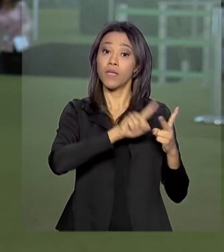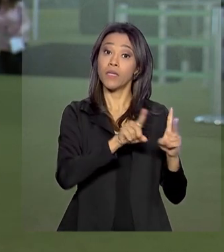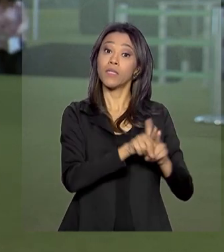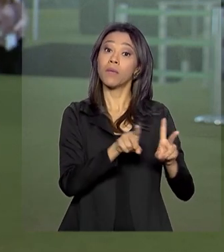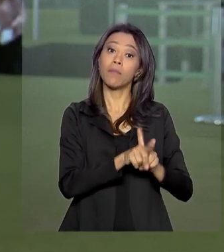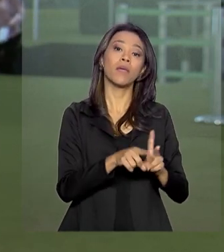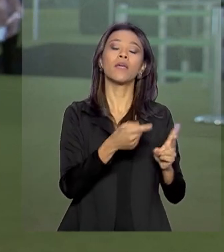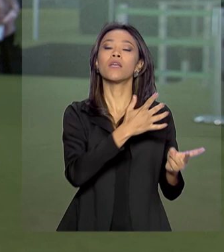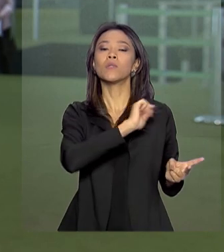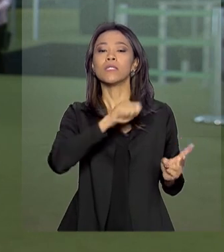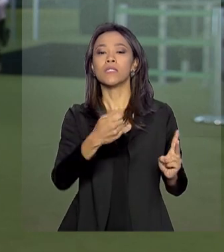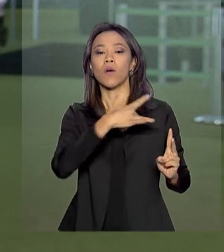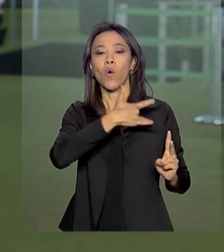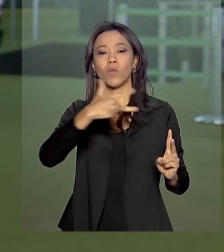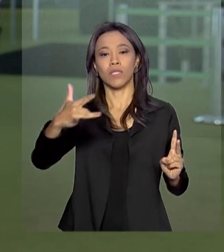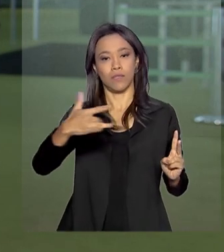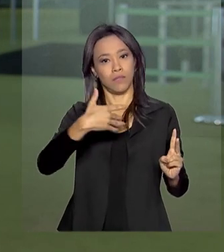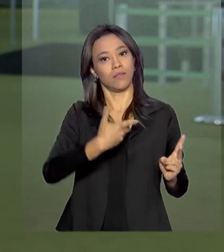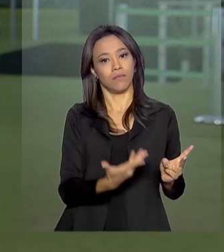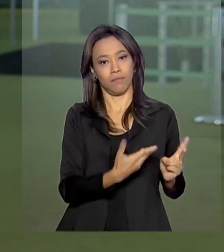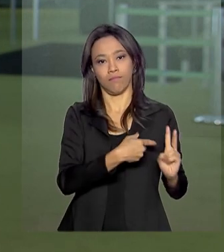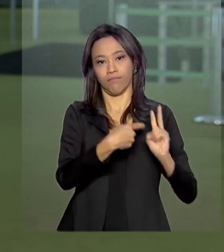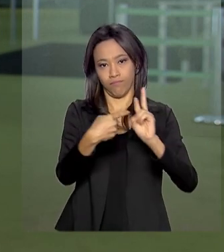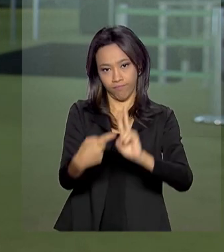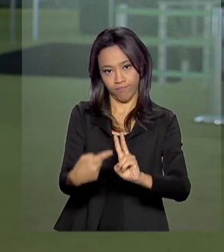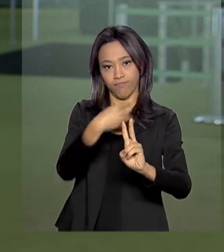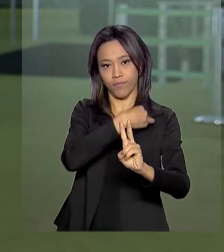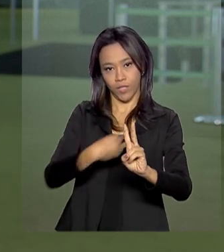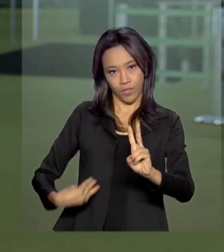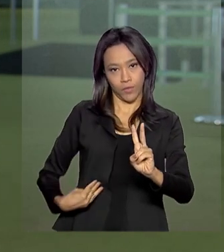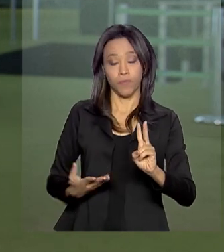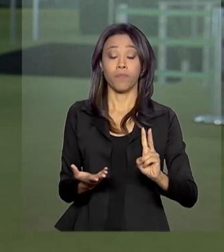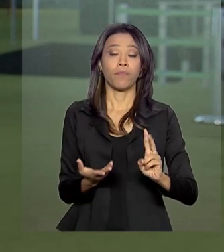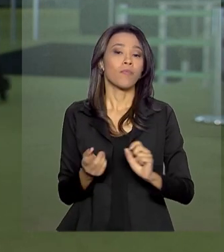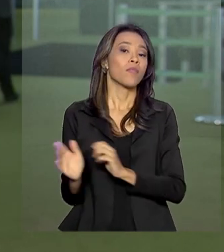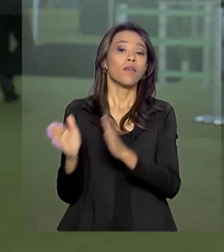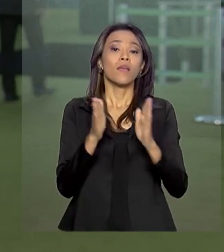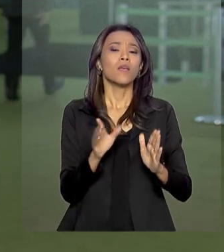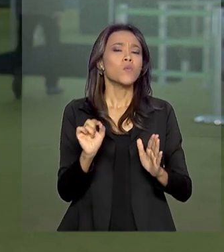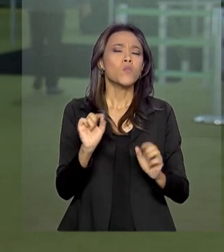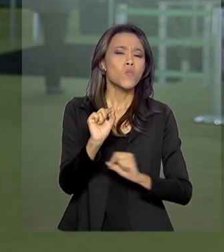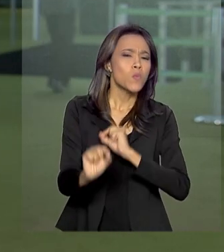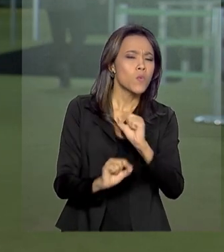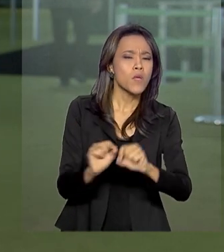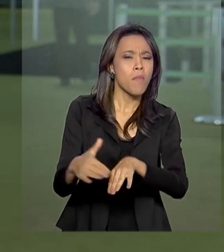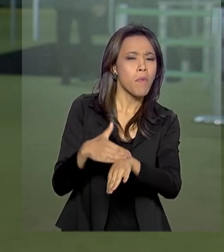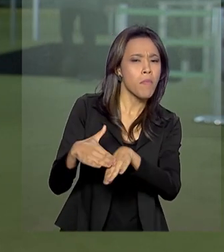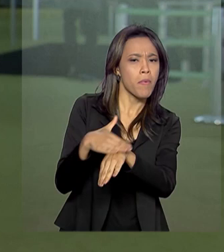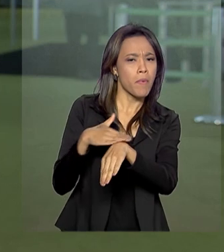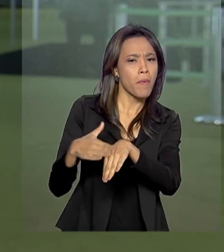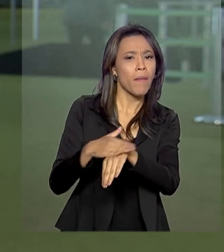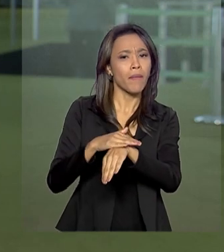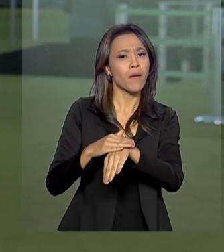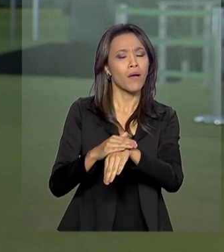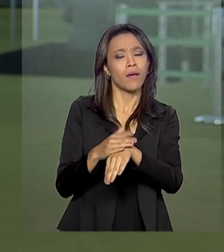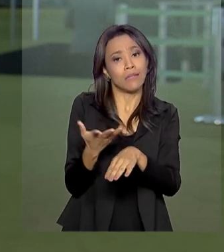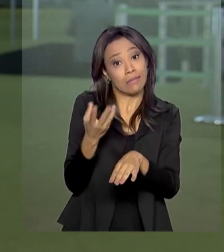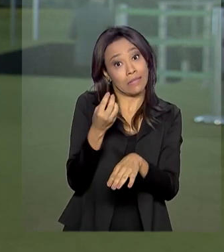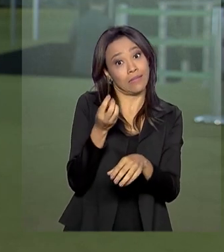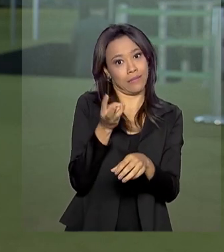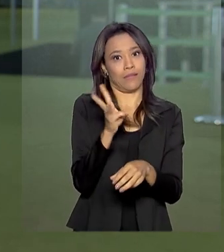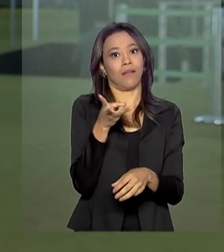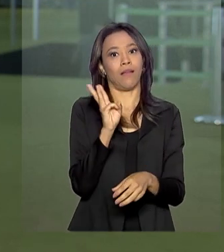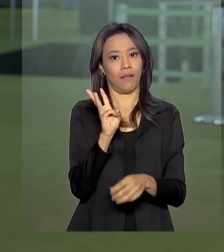Civil, Onyx Lorenzoni. Agora, quanto a essas medidas aí, a expectativa é que elas sejam aí propostas, pelo menos três propostas de